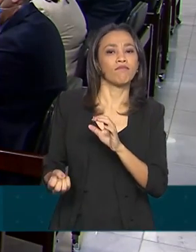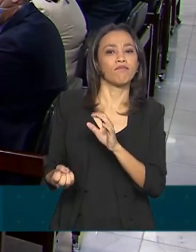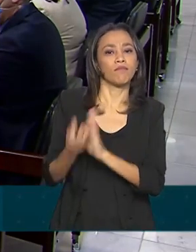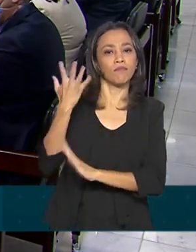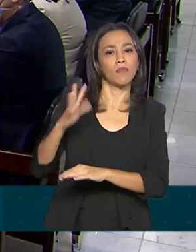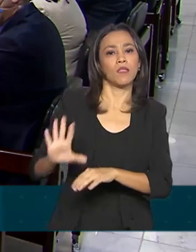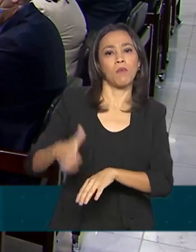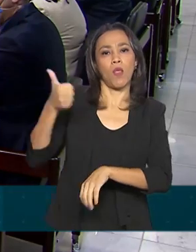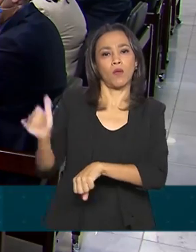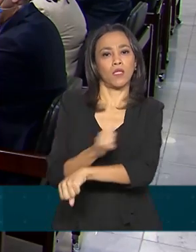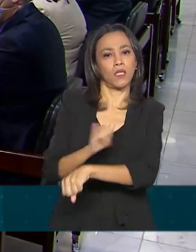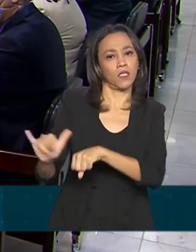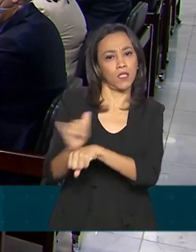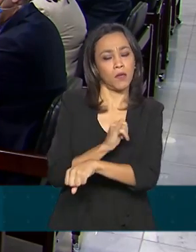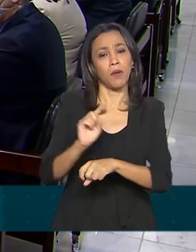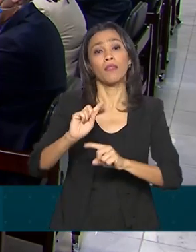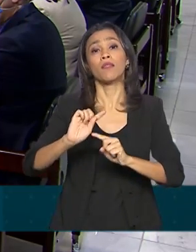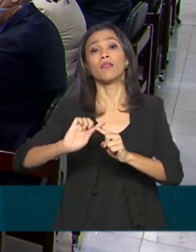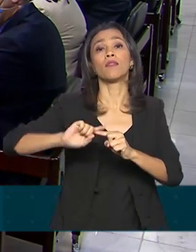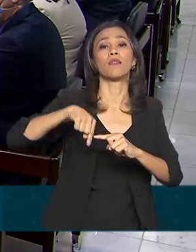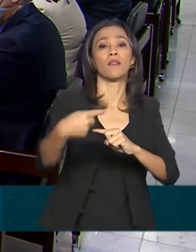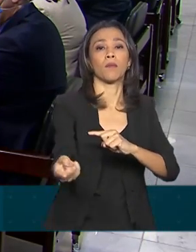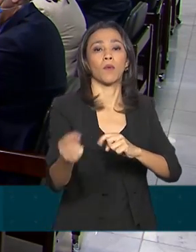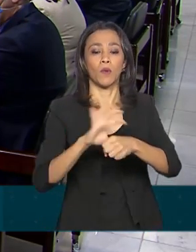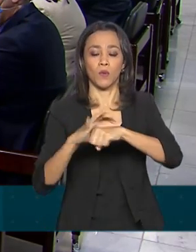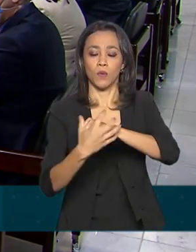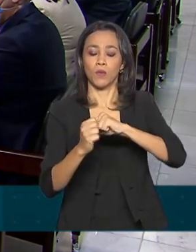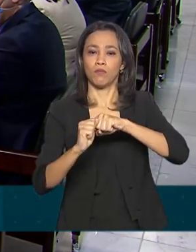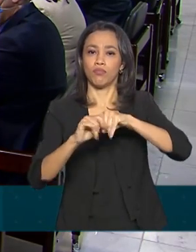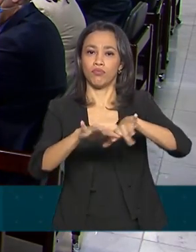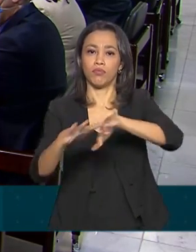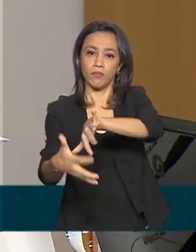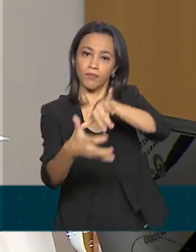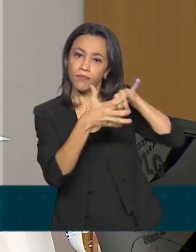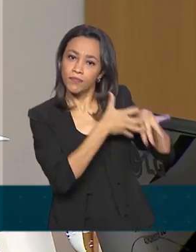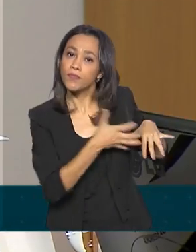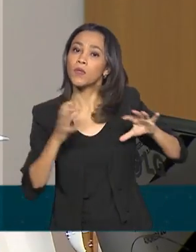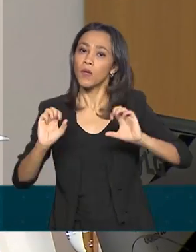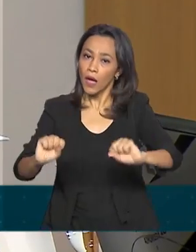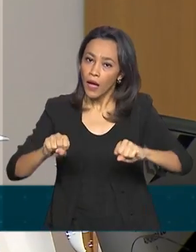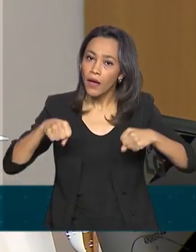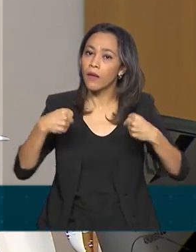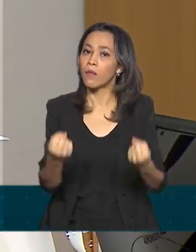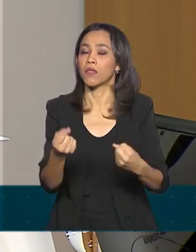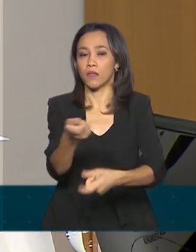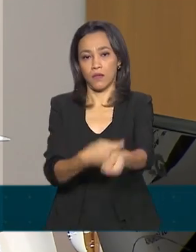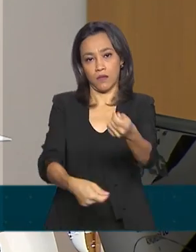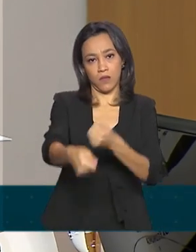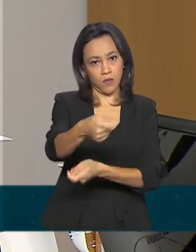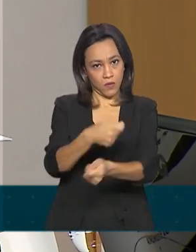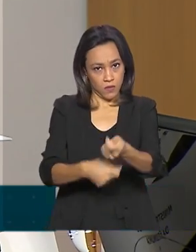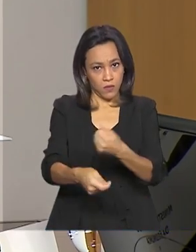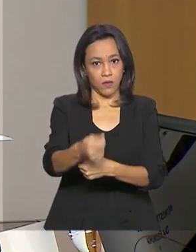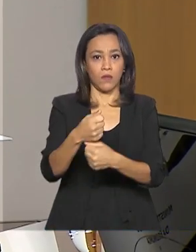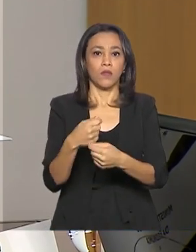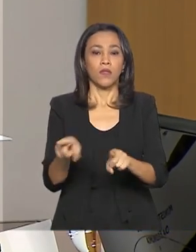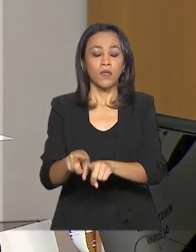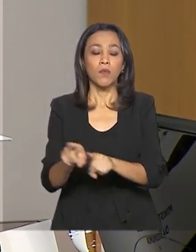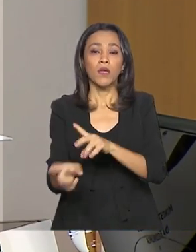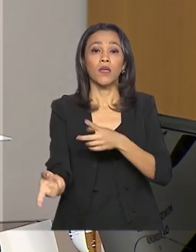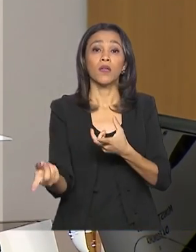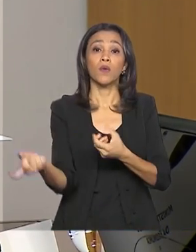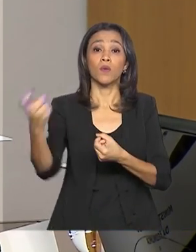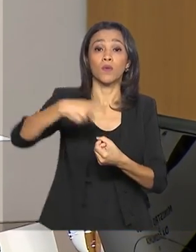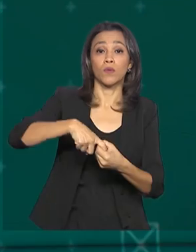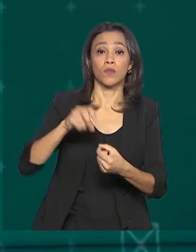tratar no pós-pandemia da nossa recuperação econômica e da recuperação dos empregos dos